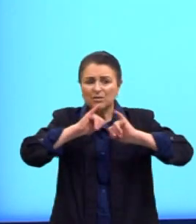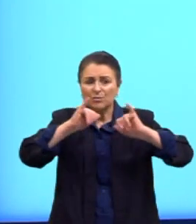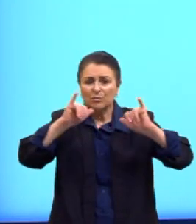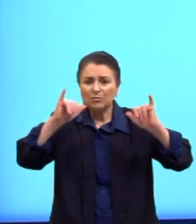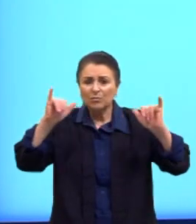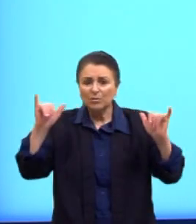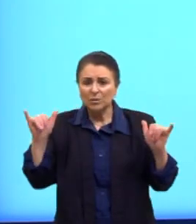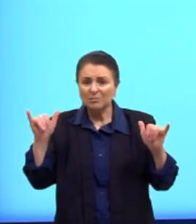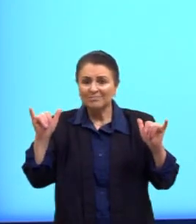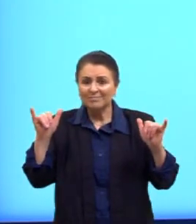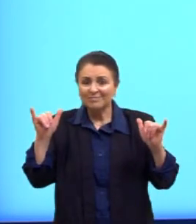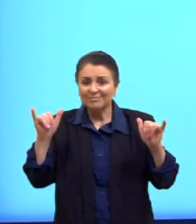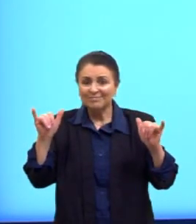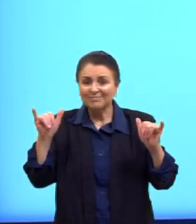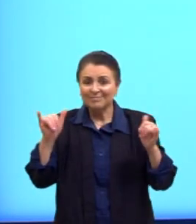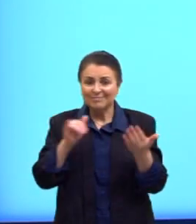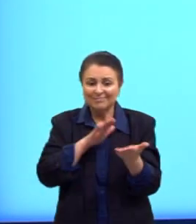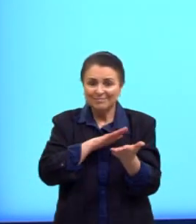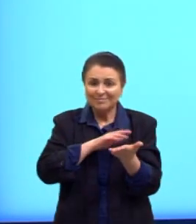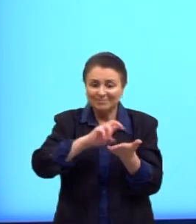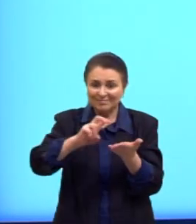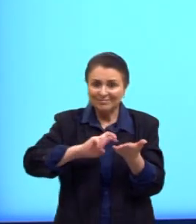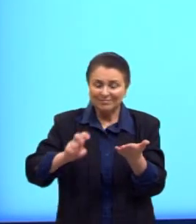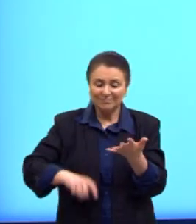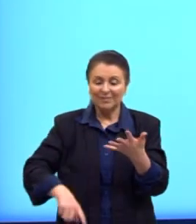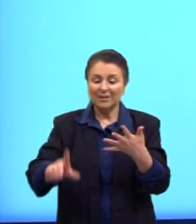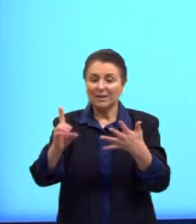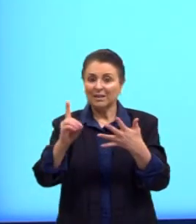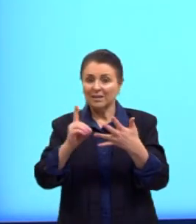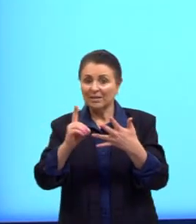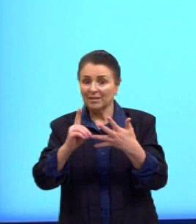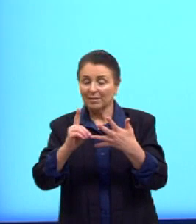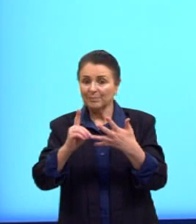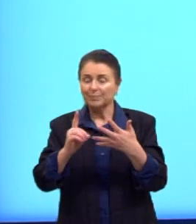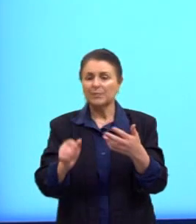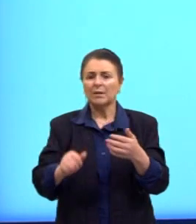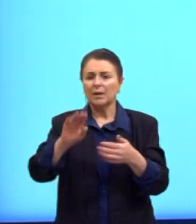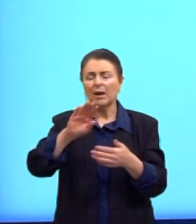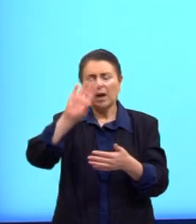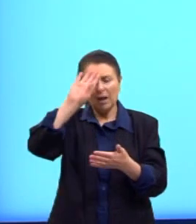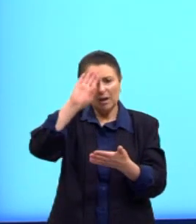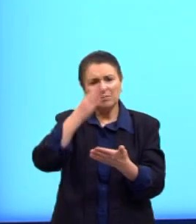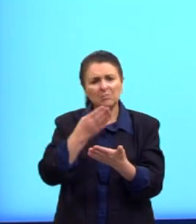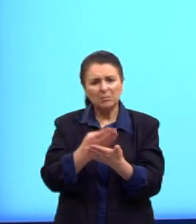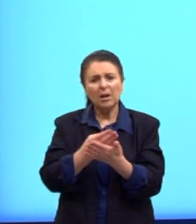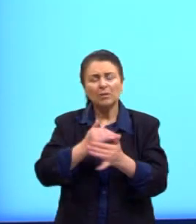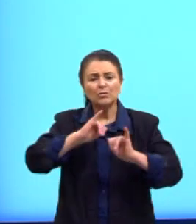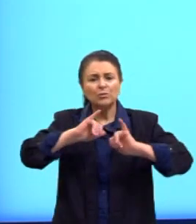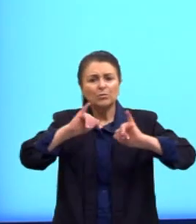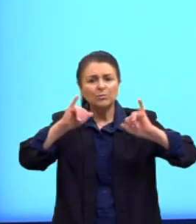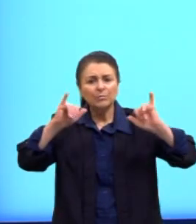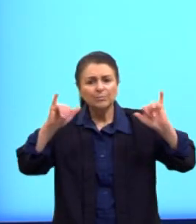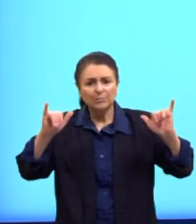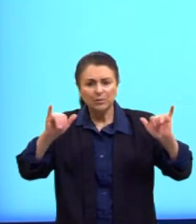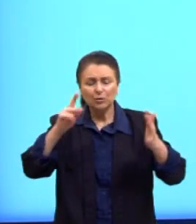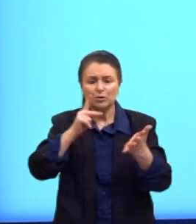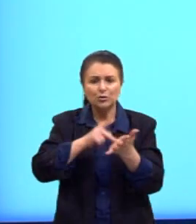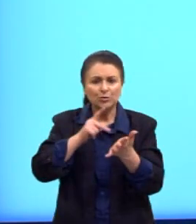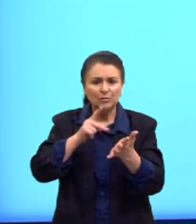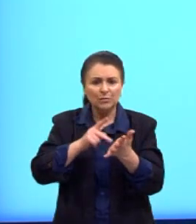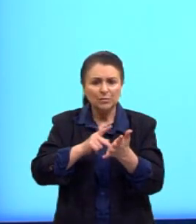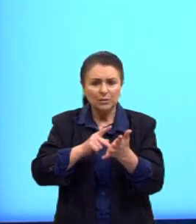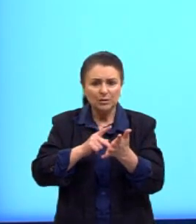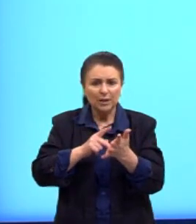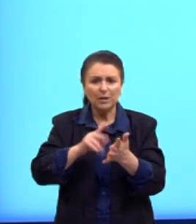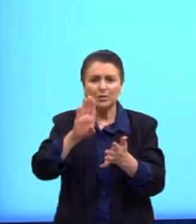da notícia impressa? Letra D, a credibilidade das informações veiculadas